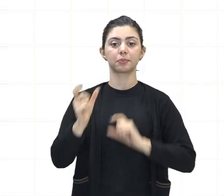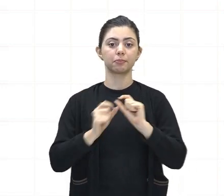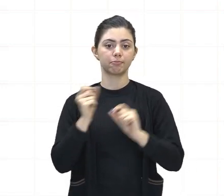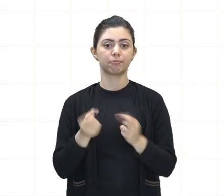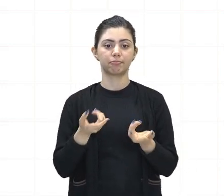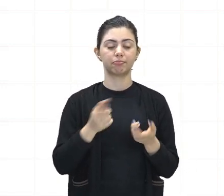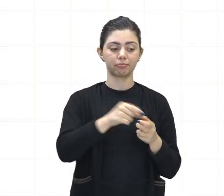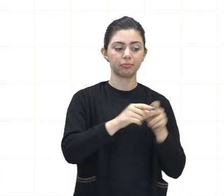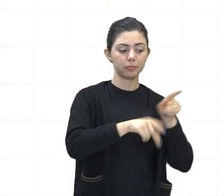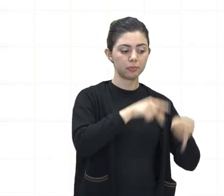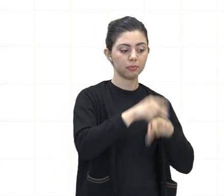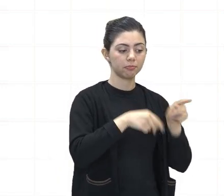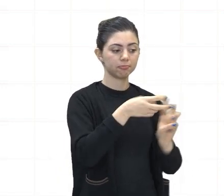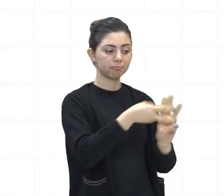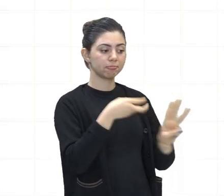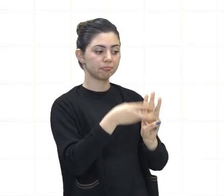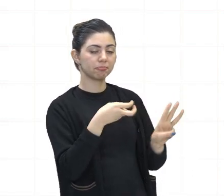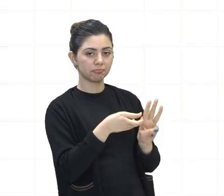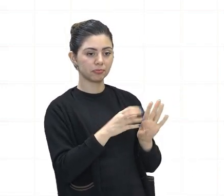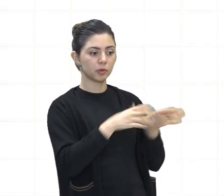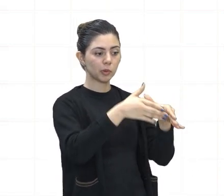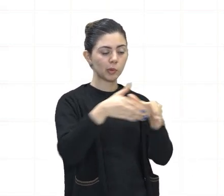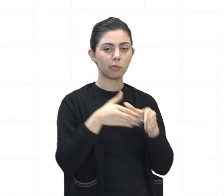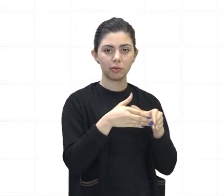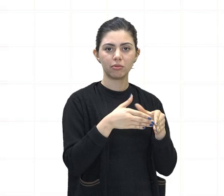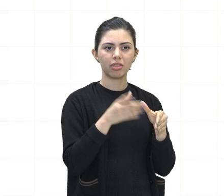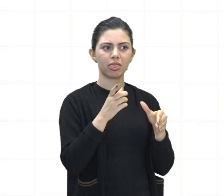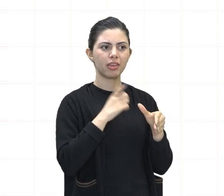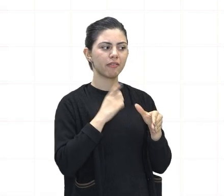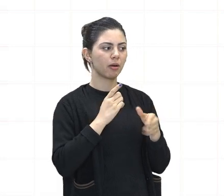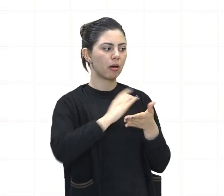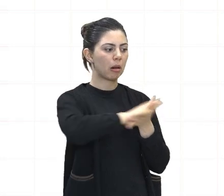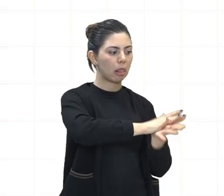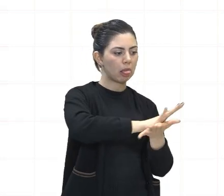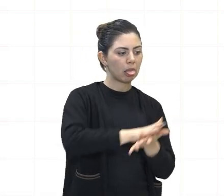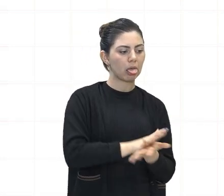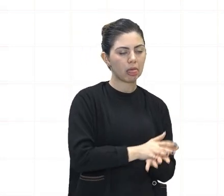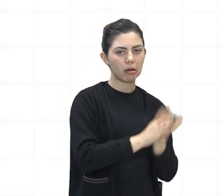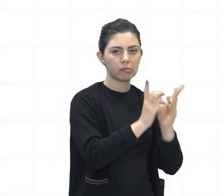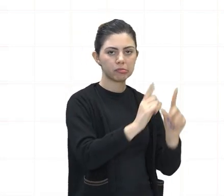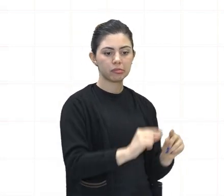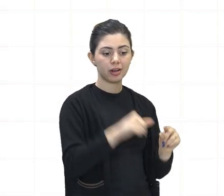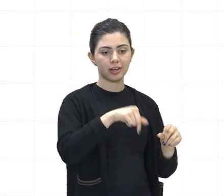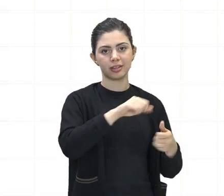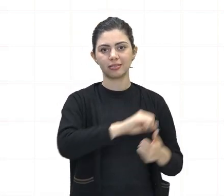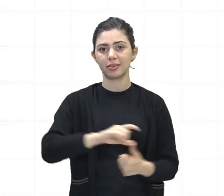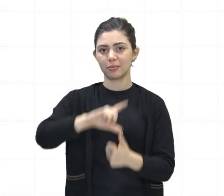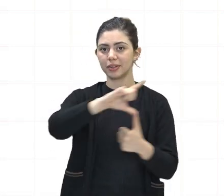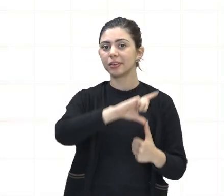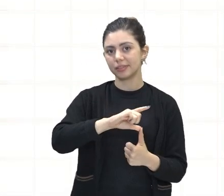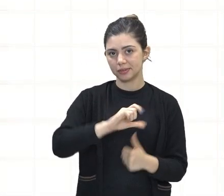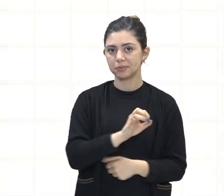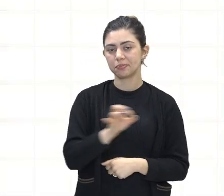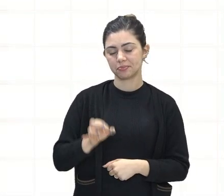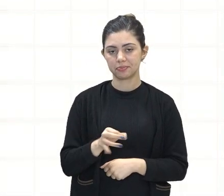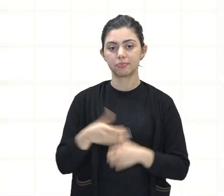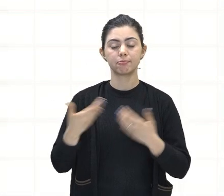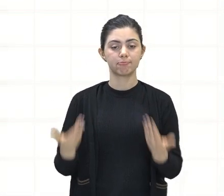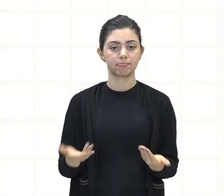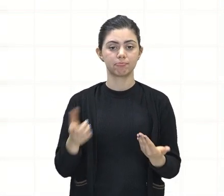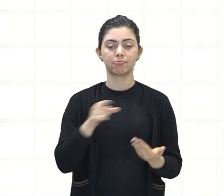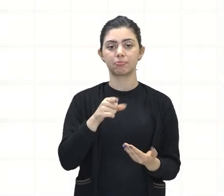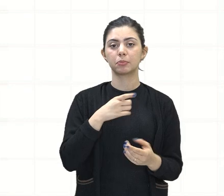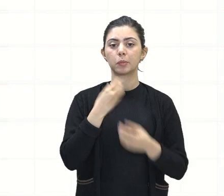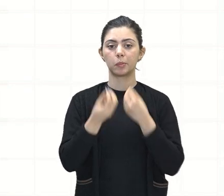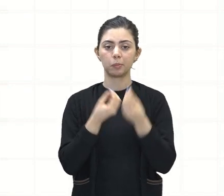das comunidades indígenas existentes aqui na América Latina e no continente americano de uma forma geral, tá? A maioria das